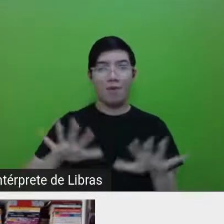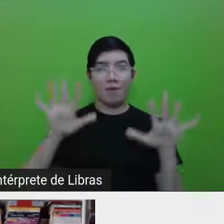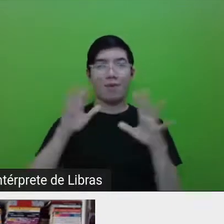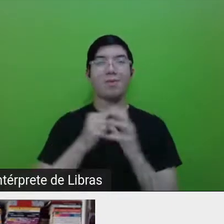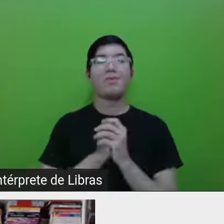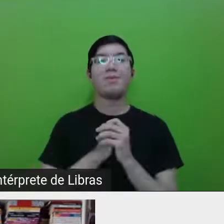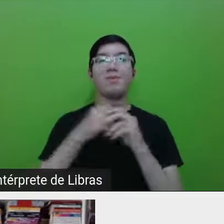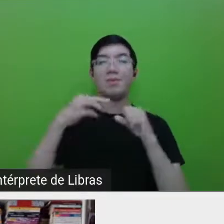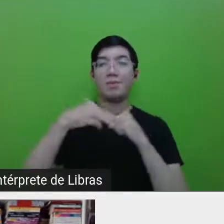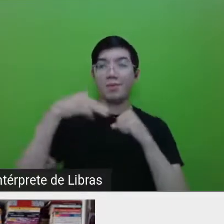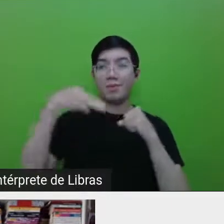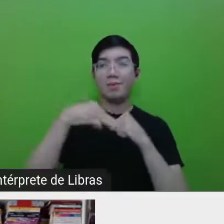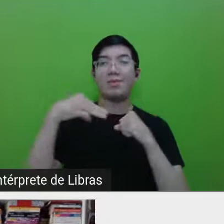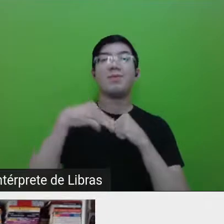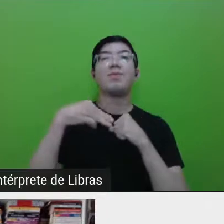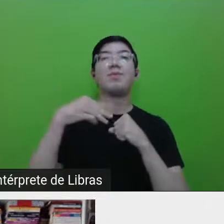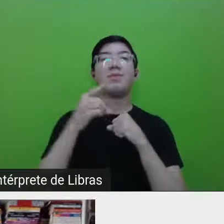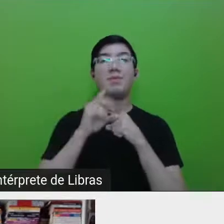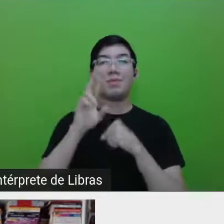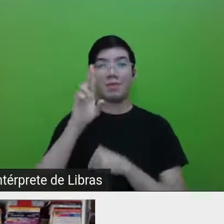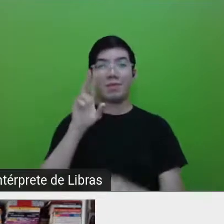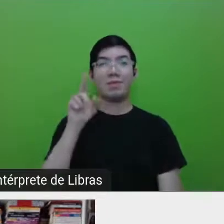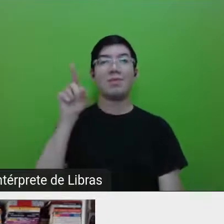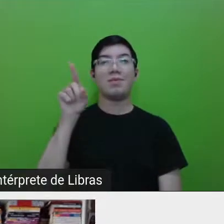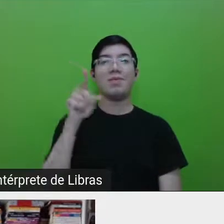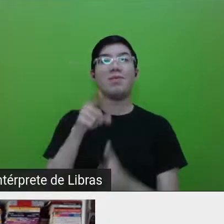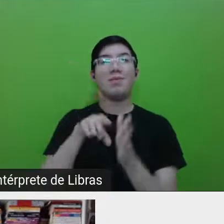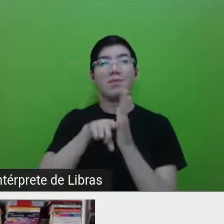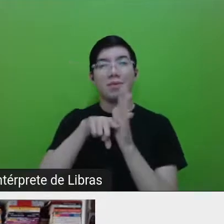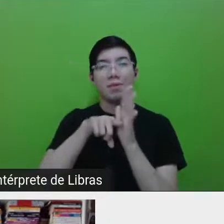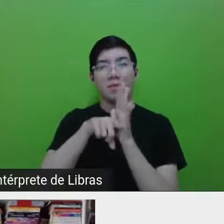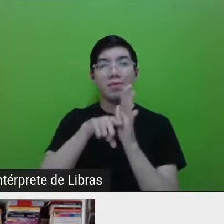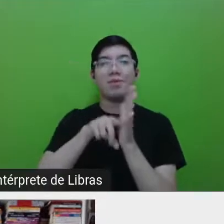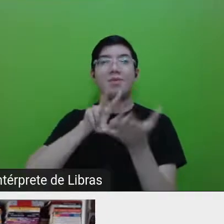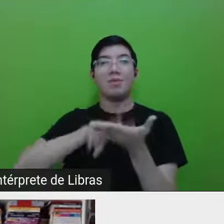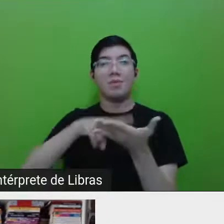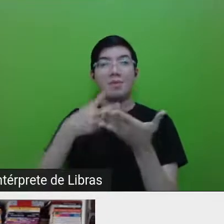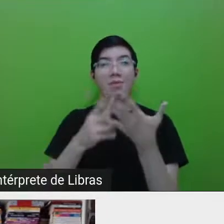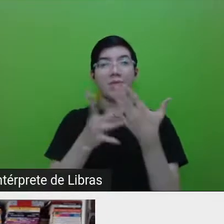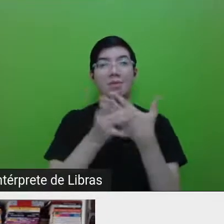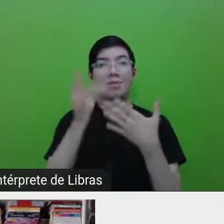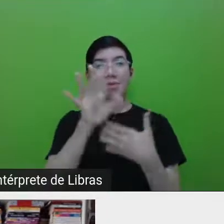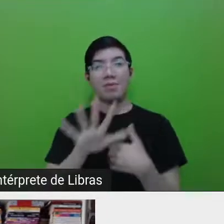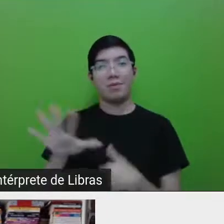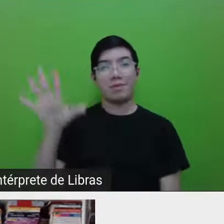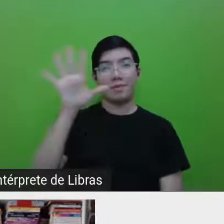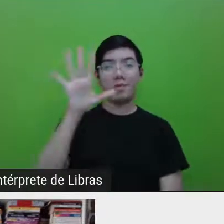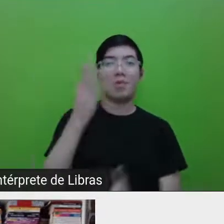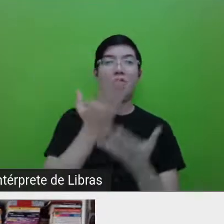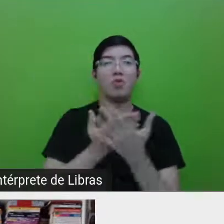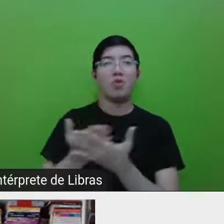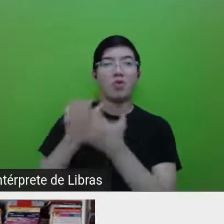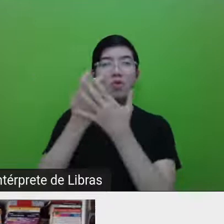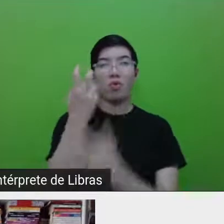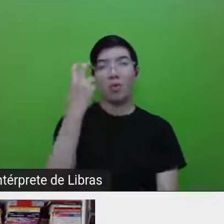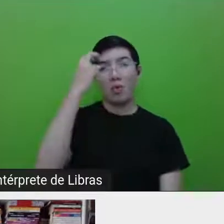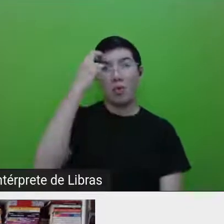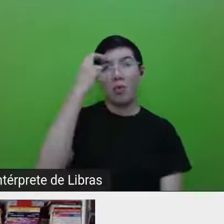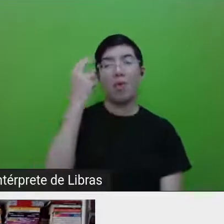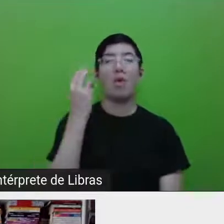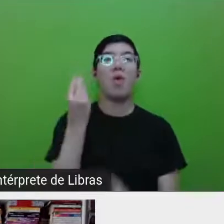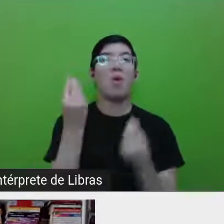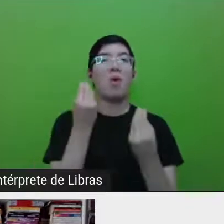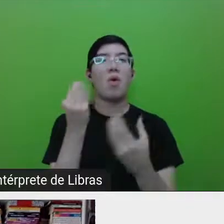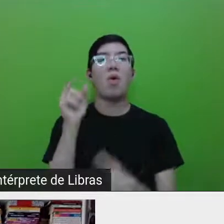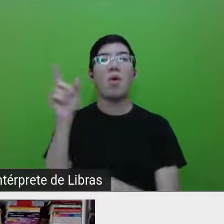mestrado e doutorado, ela pesquisou tradução intersemiótica e estudos culturais. Ela analisou relações entre o cinema e